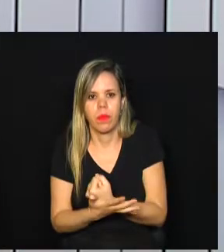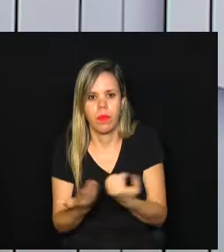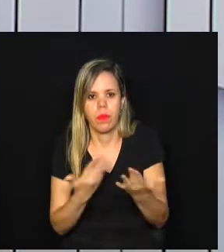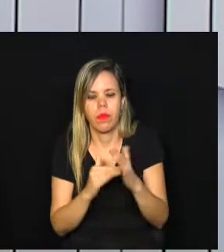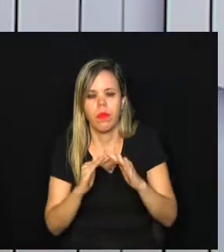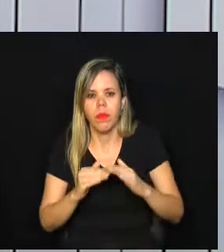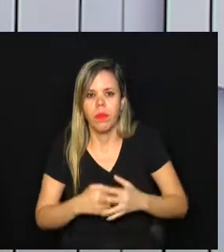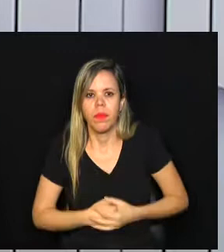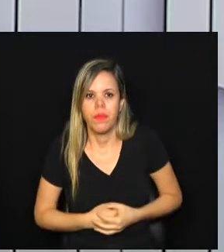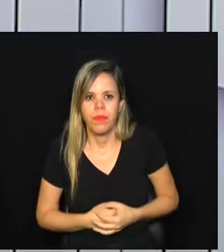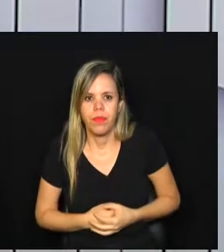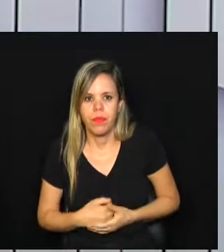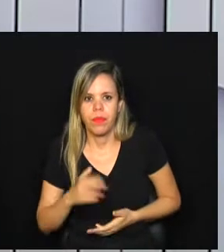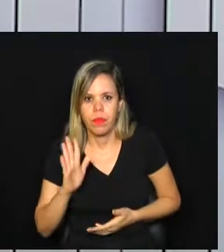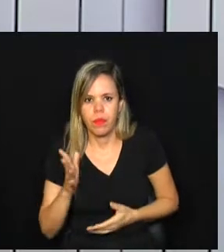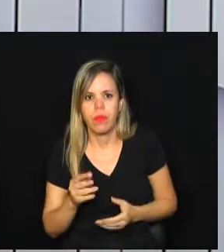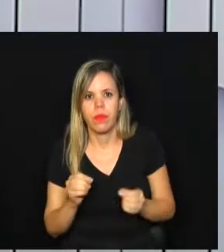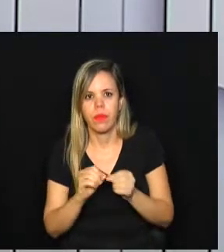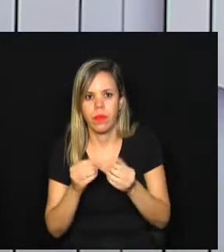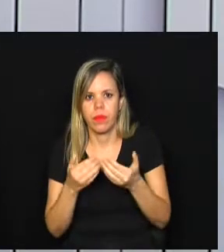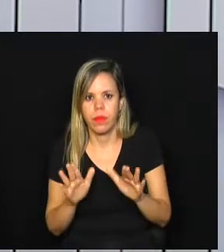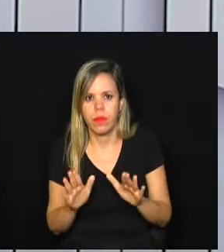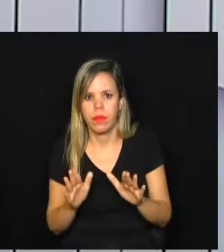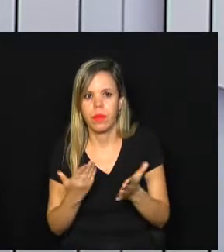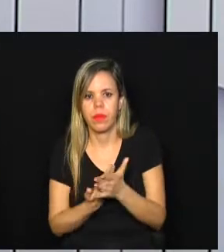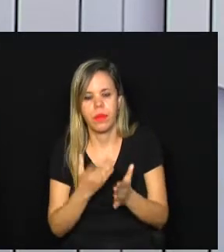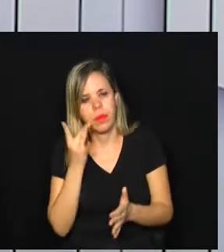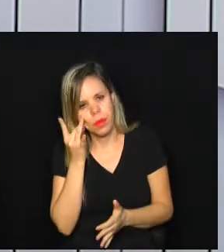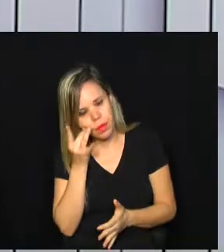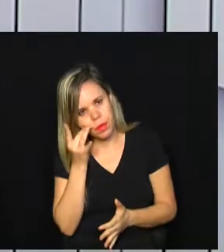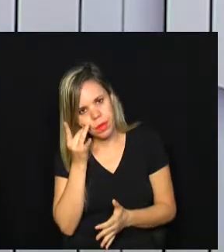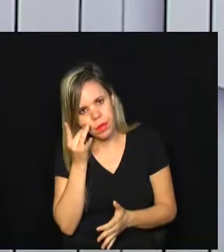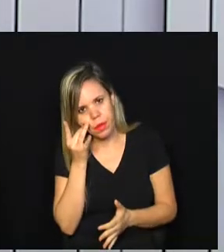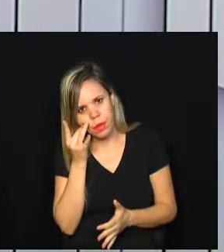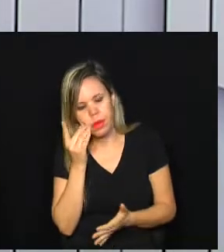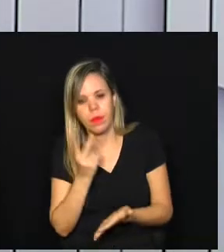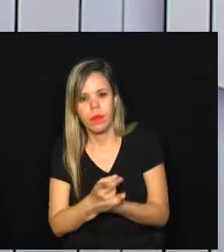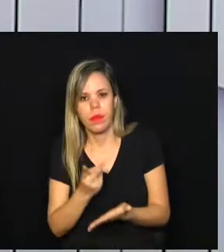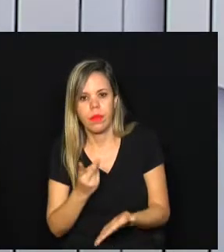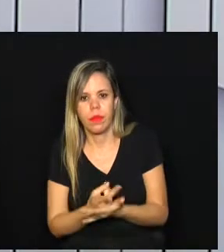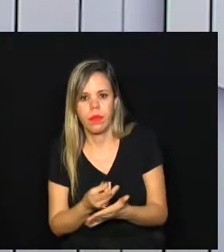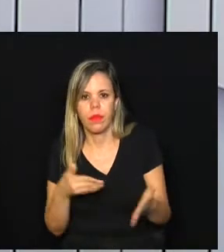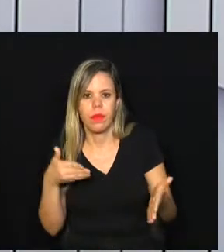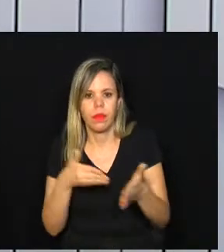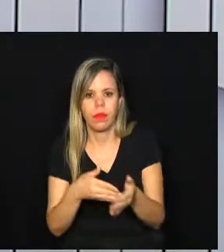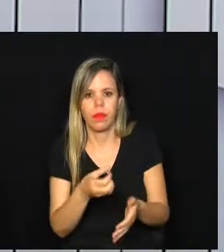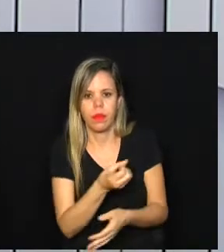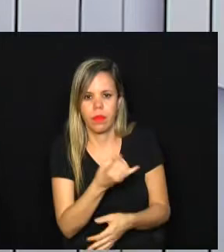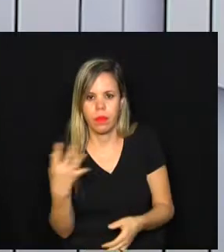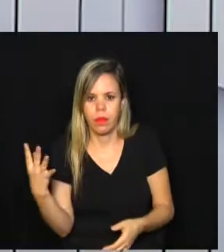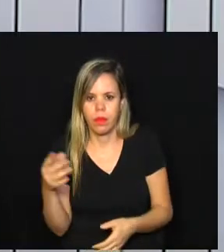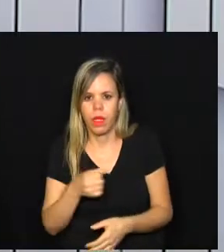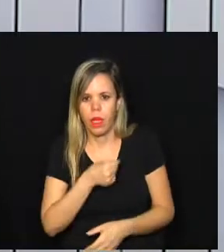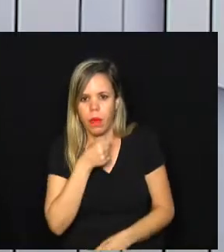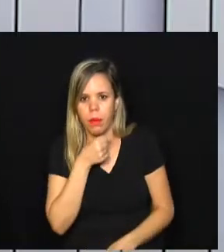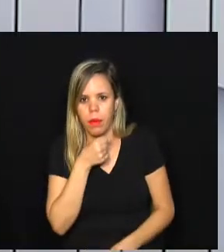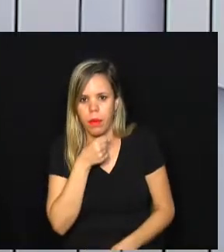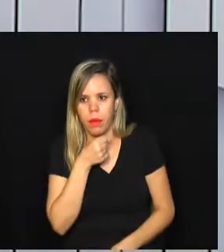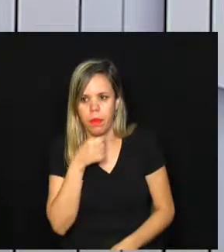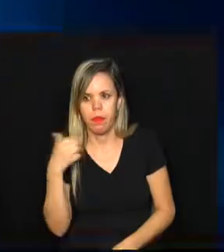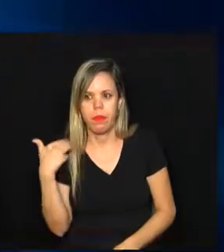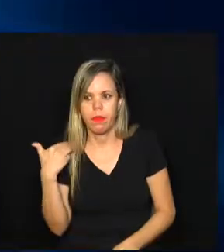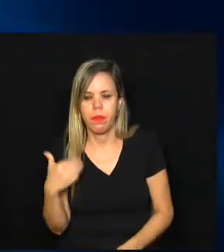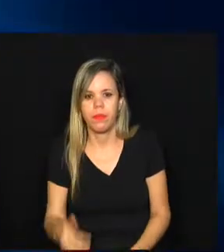escolas, que já foram reabertas para aulas presenciais, mesmo com restrições. A reportagem é da Mariana